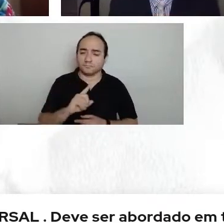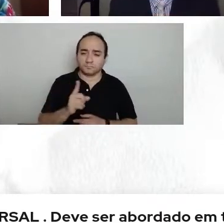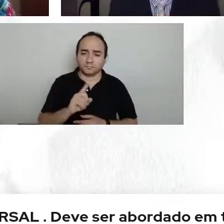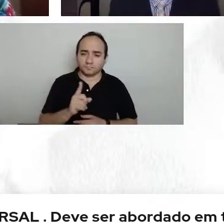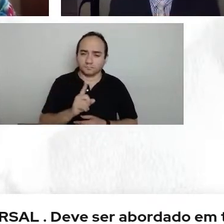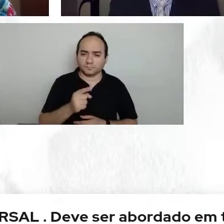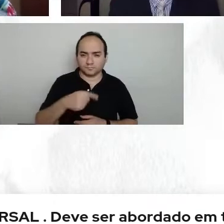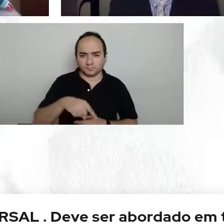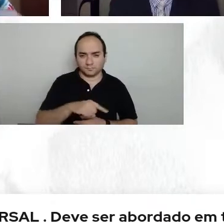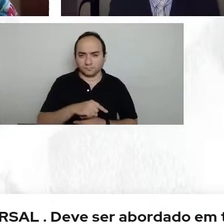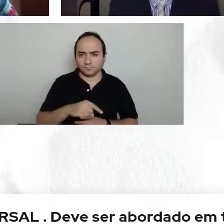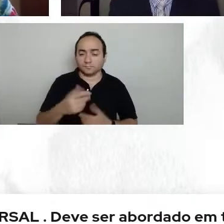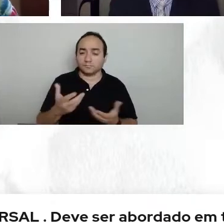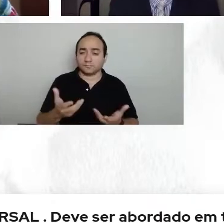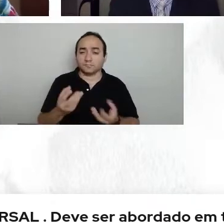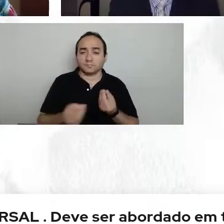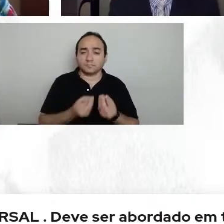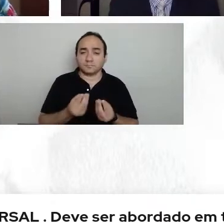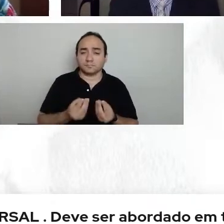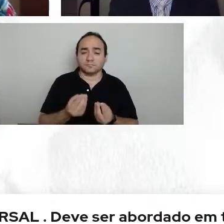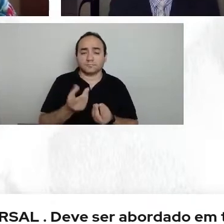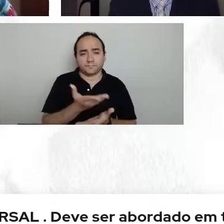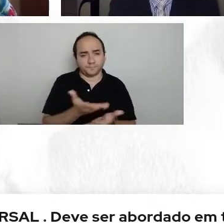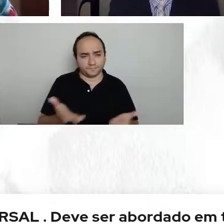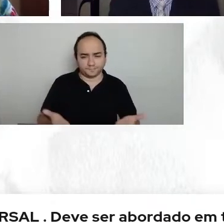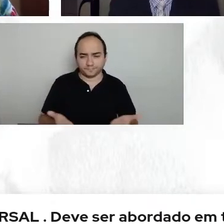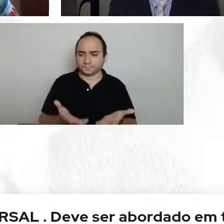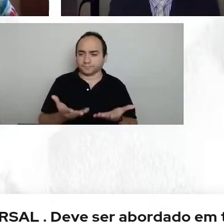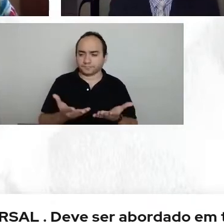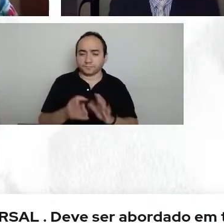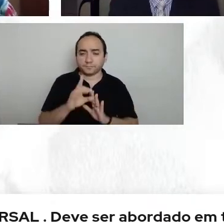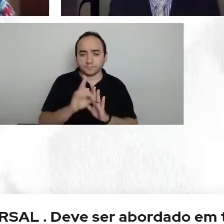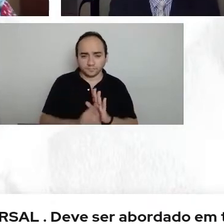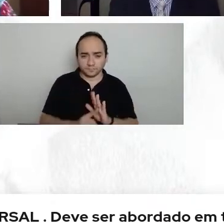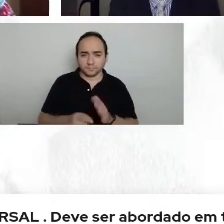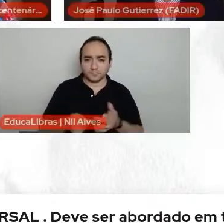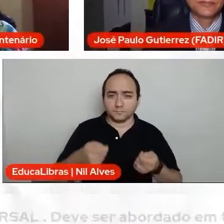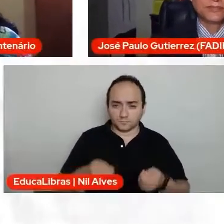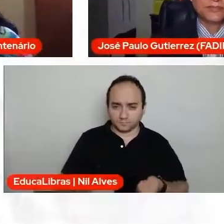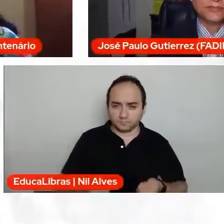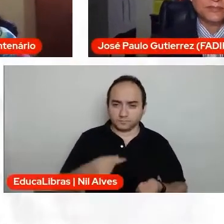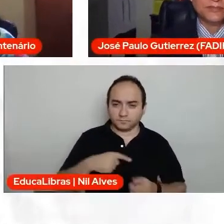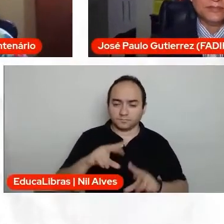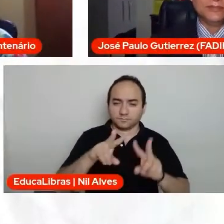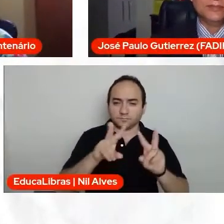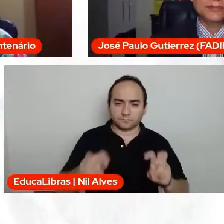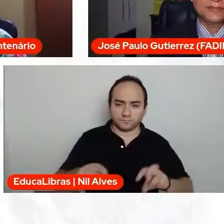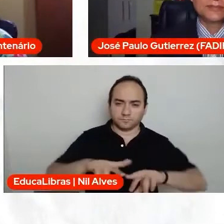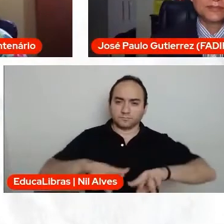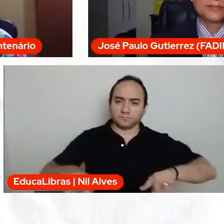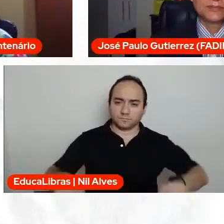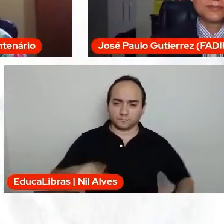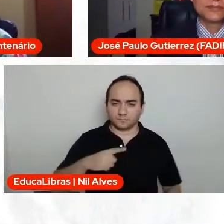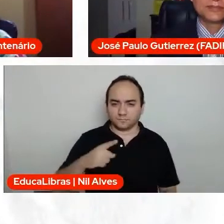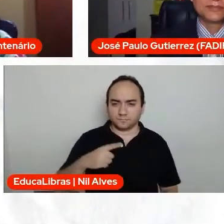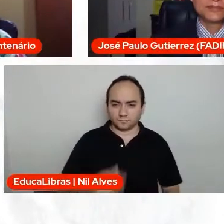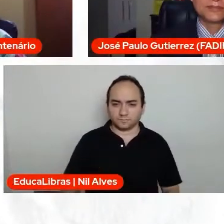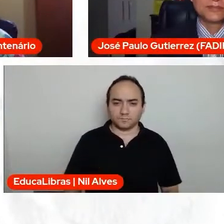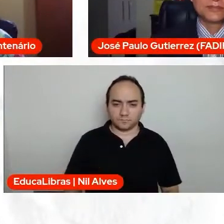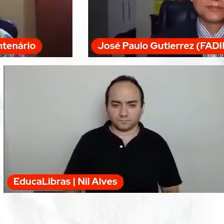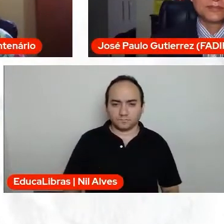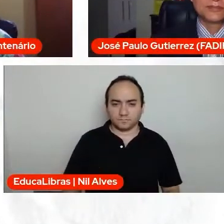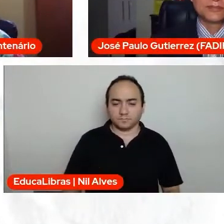Nós estamos garantindo que as pessoas tenham conhecimento sobre seus direitos, né? Mas o professor Moacir continua